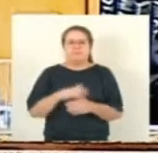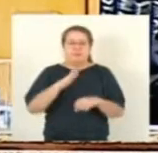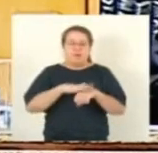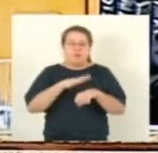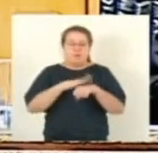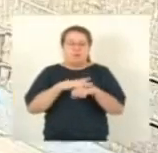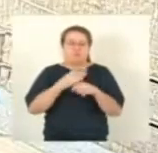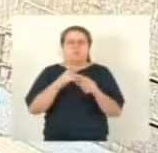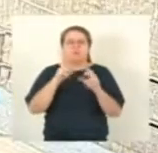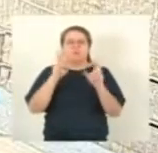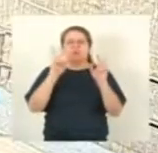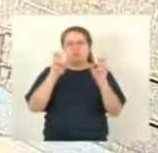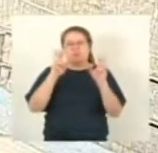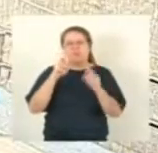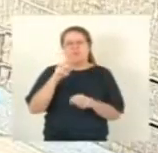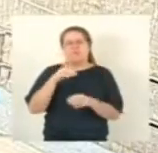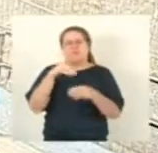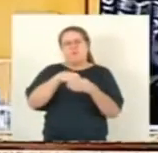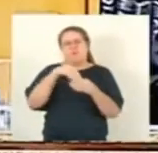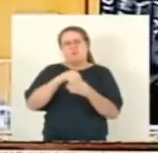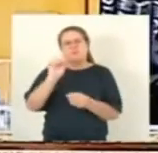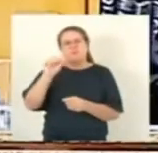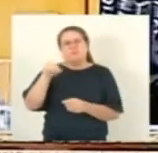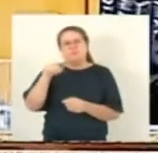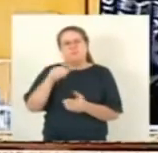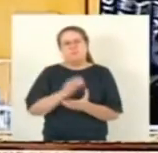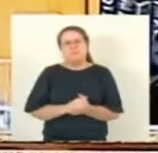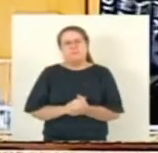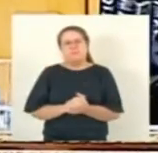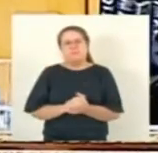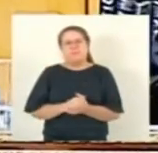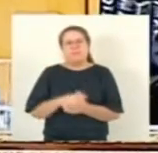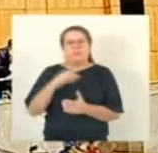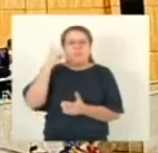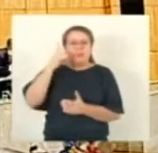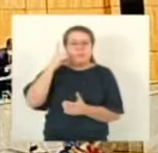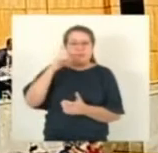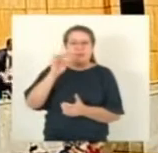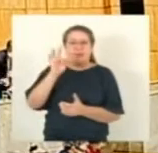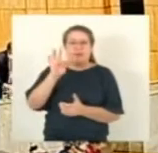vota sim vota sim deputado Teodorico Ferraço